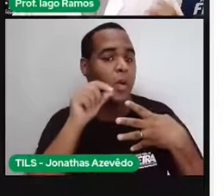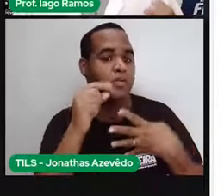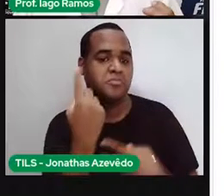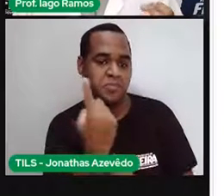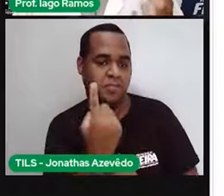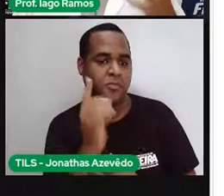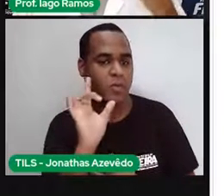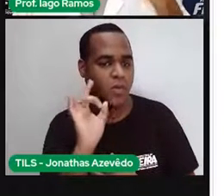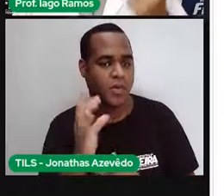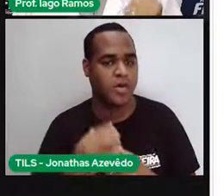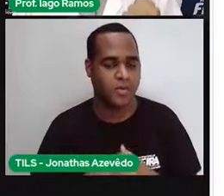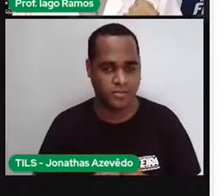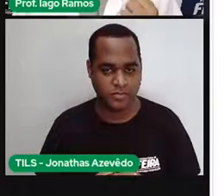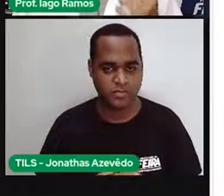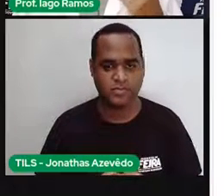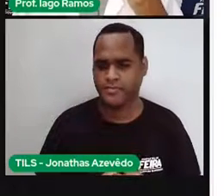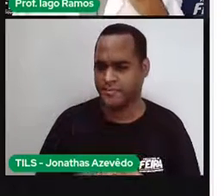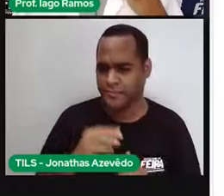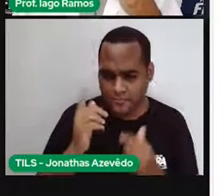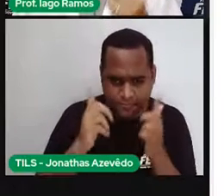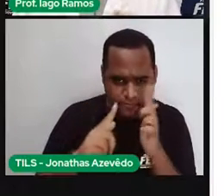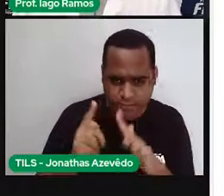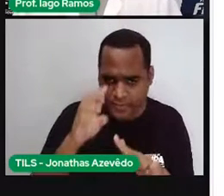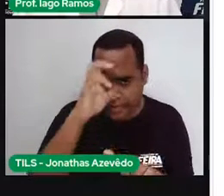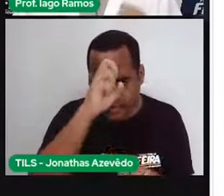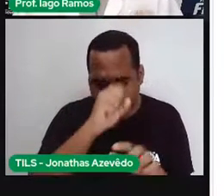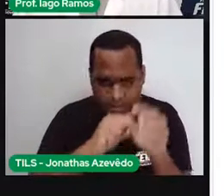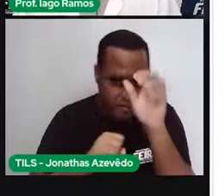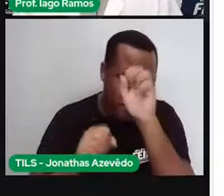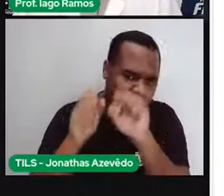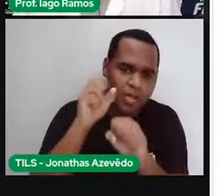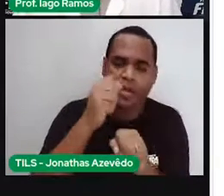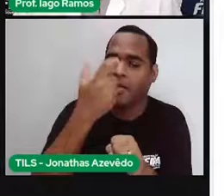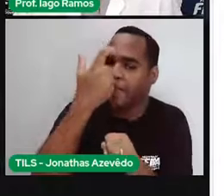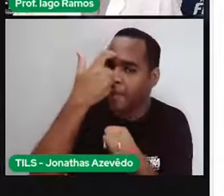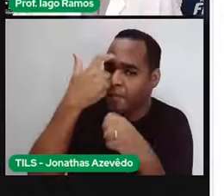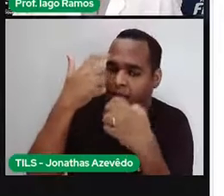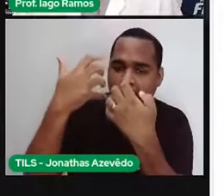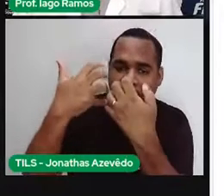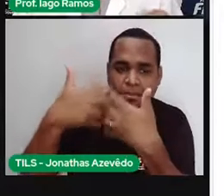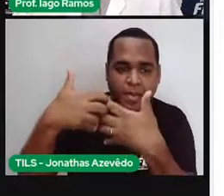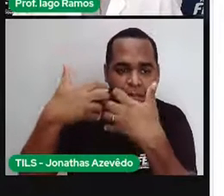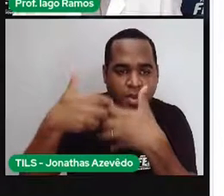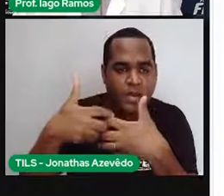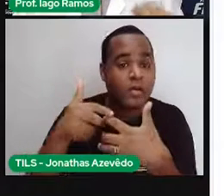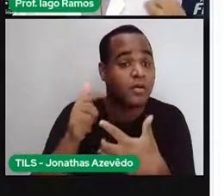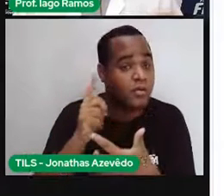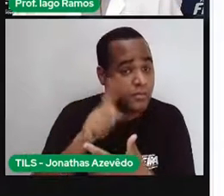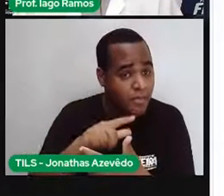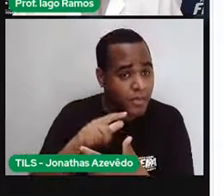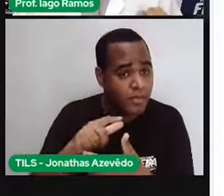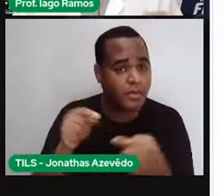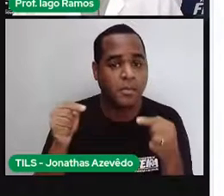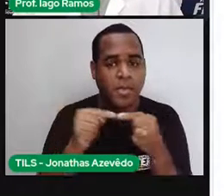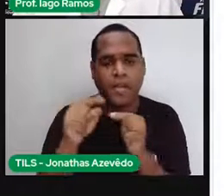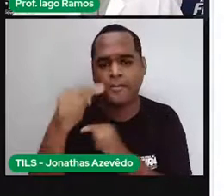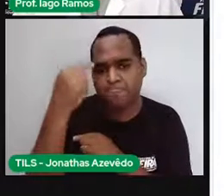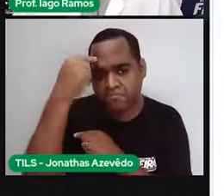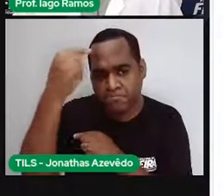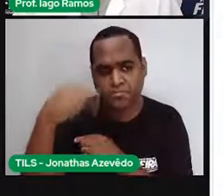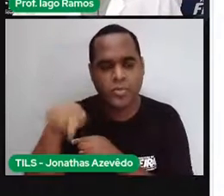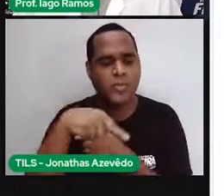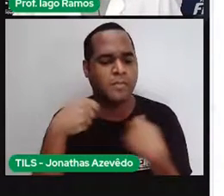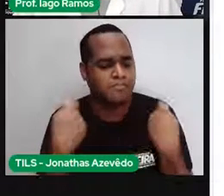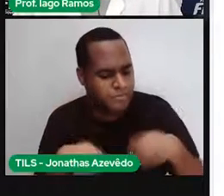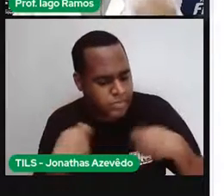conseguiu me acompanhar aqui? Conseguiu pensar comigo, raciocinar comigo qual é a ideia do que a gente precisa fazer?